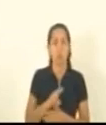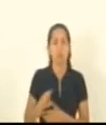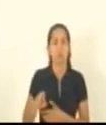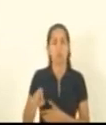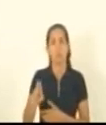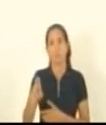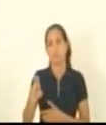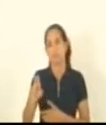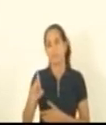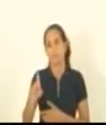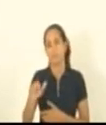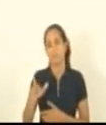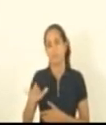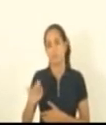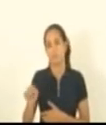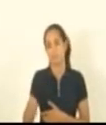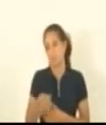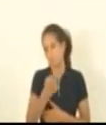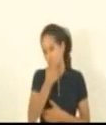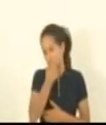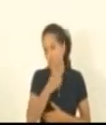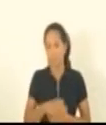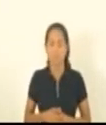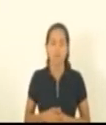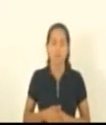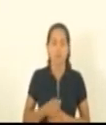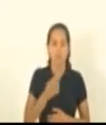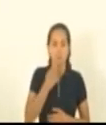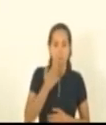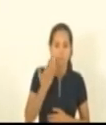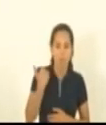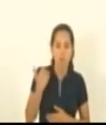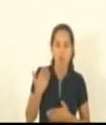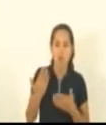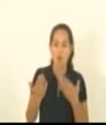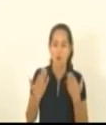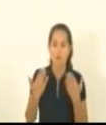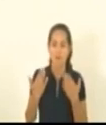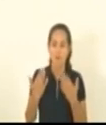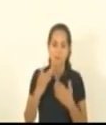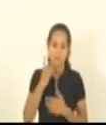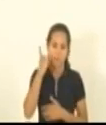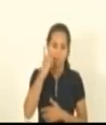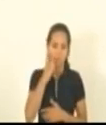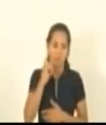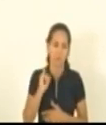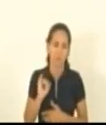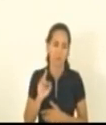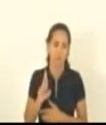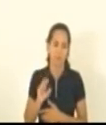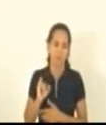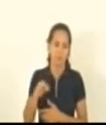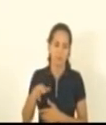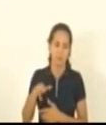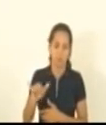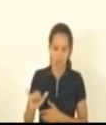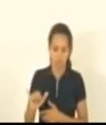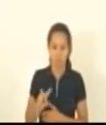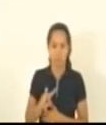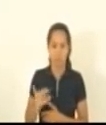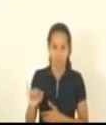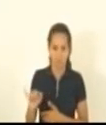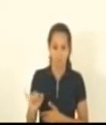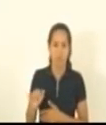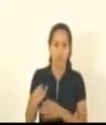Nós conversamos agora com a deputada Irine. Ela vai justificar na